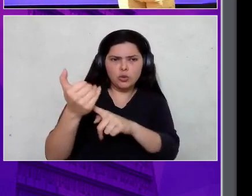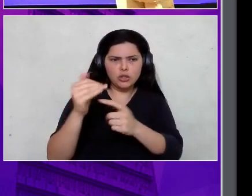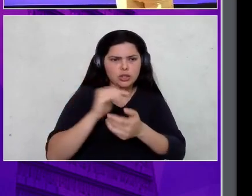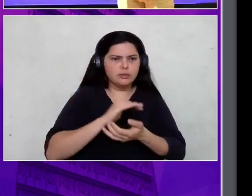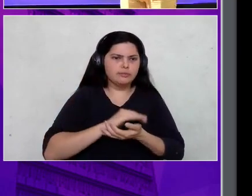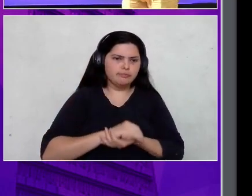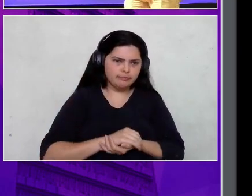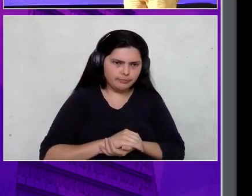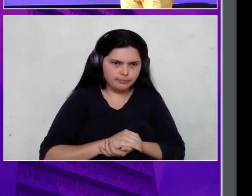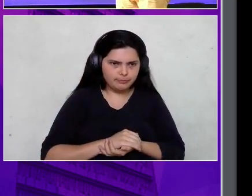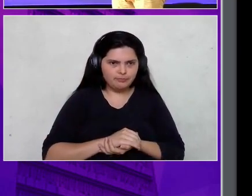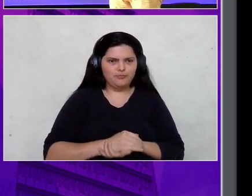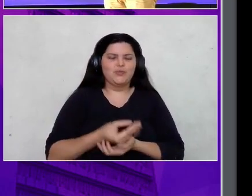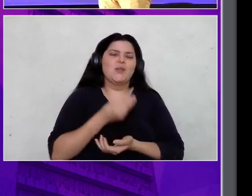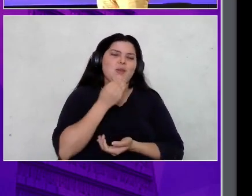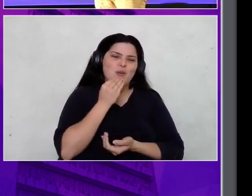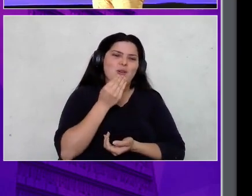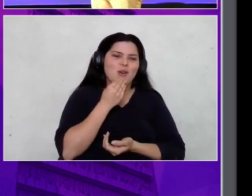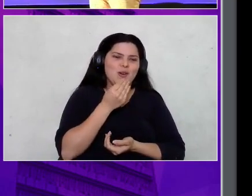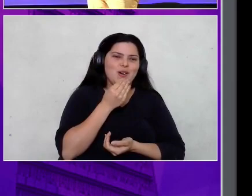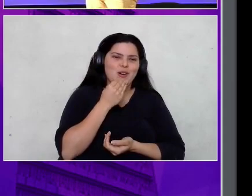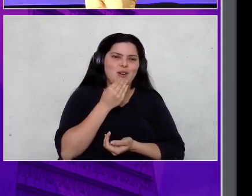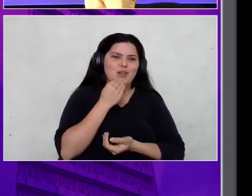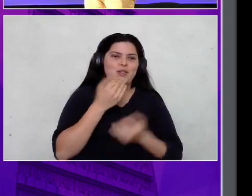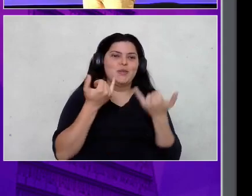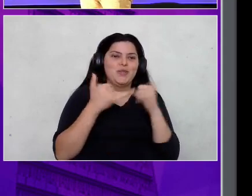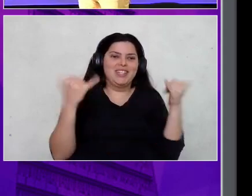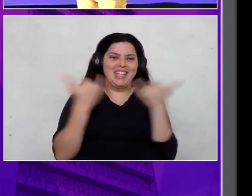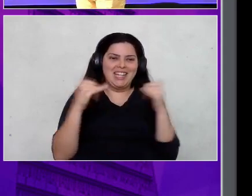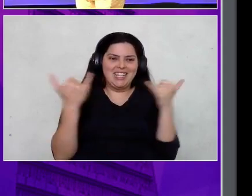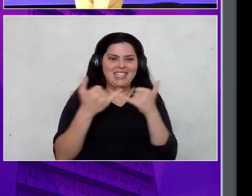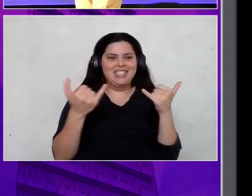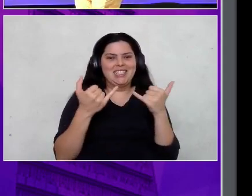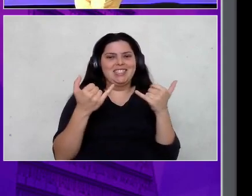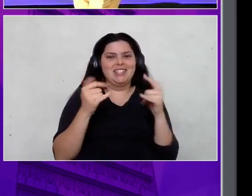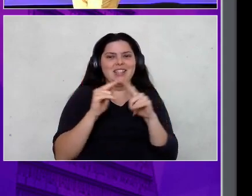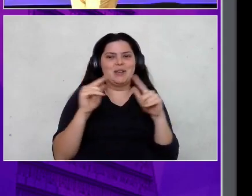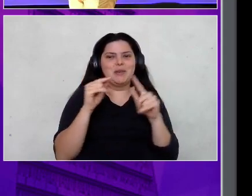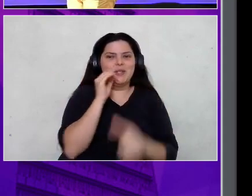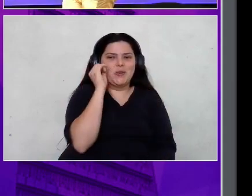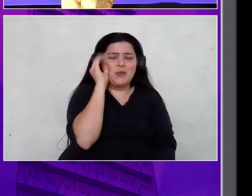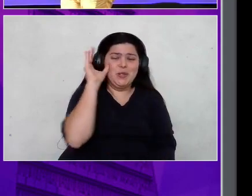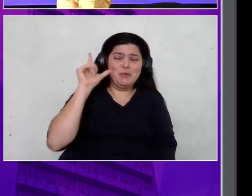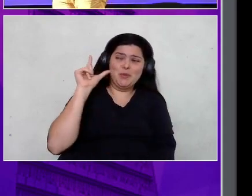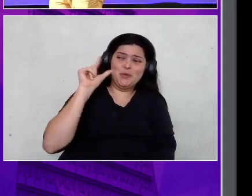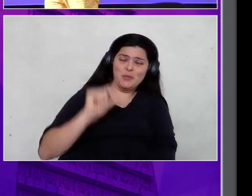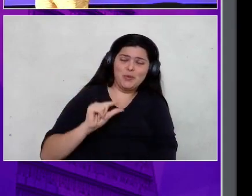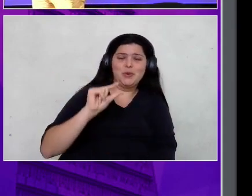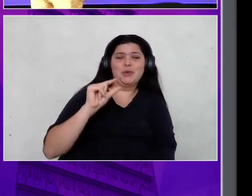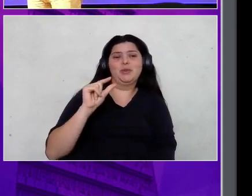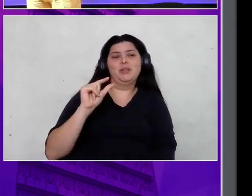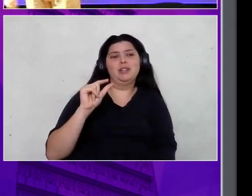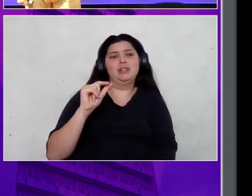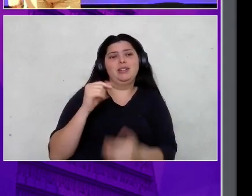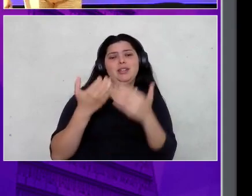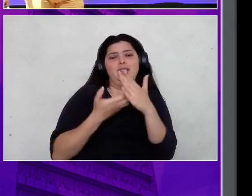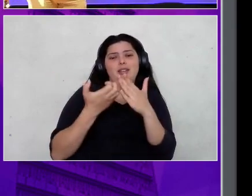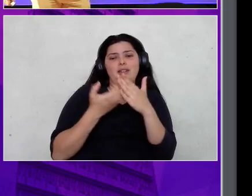Obviamente que, com muita energia, mas pouco conhecimento, a empresa não foi para frente.